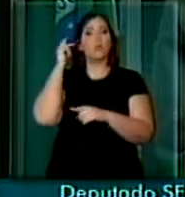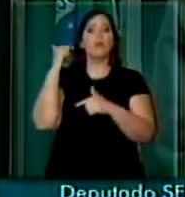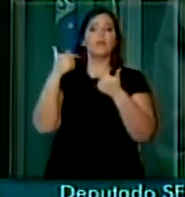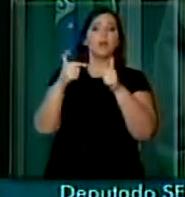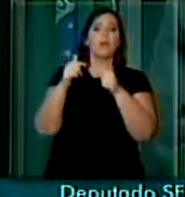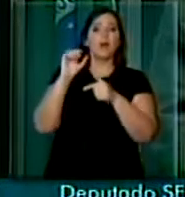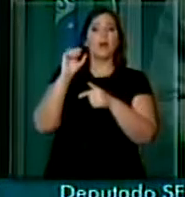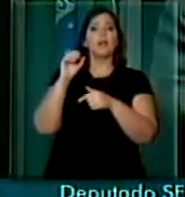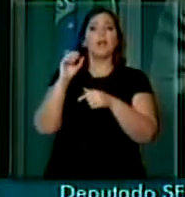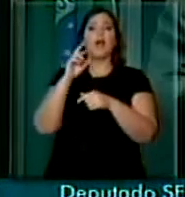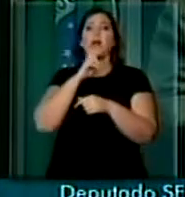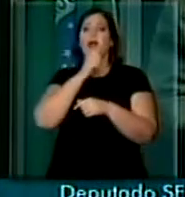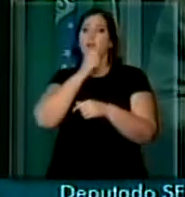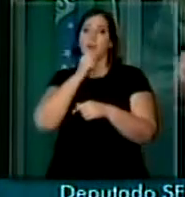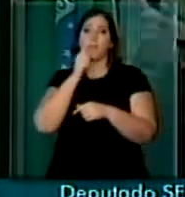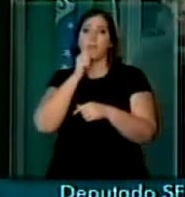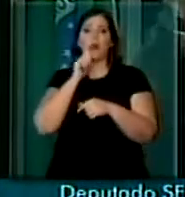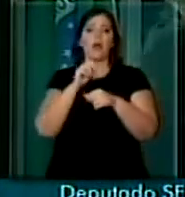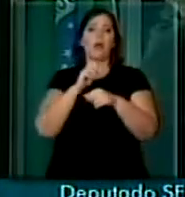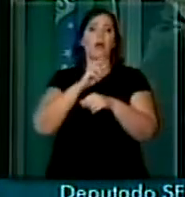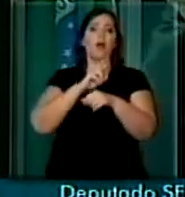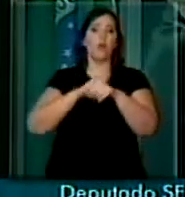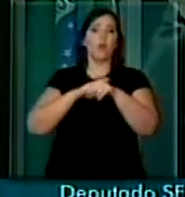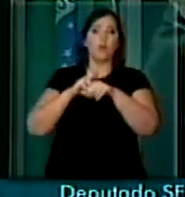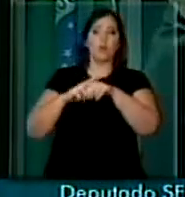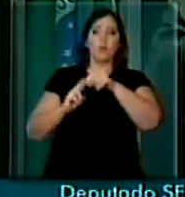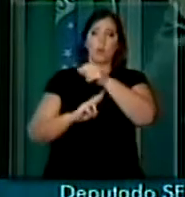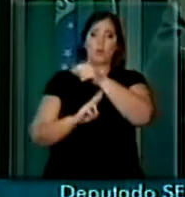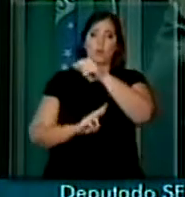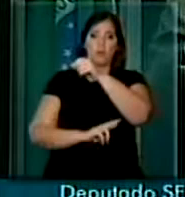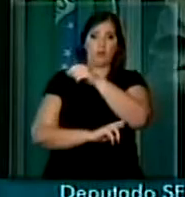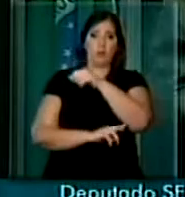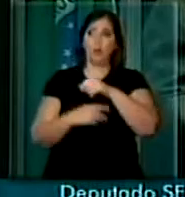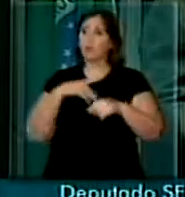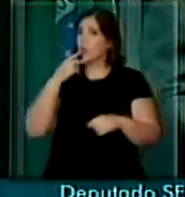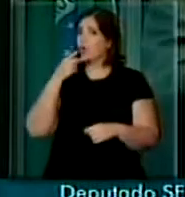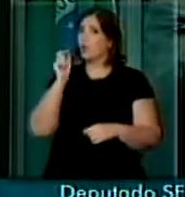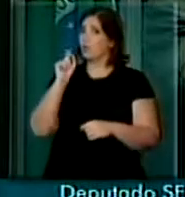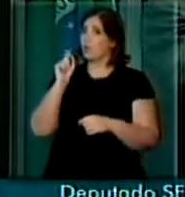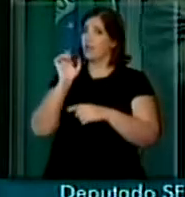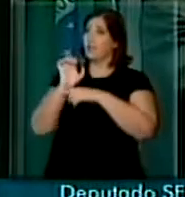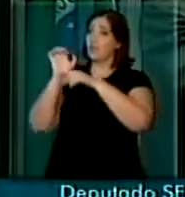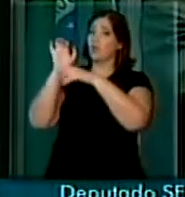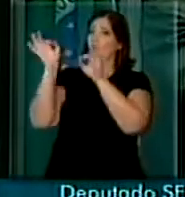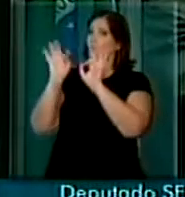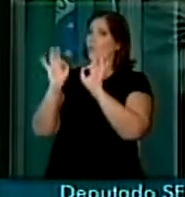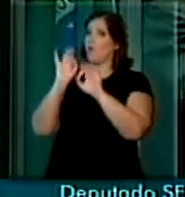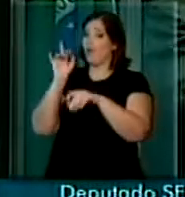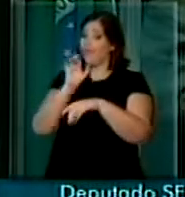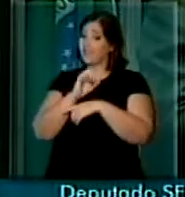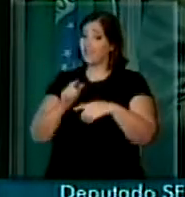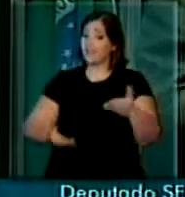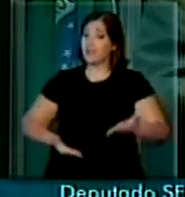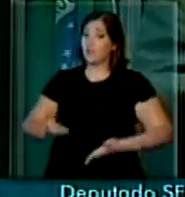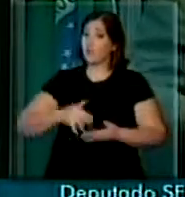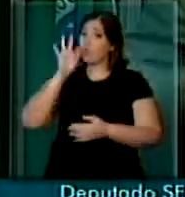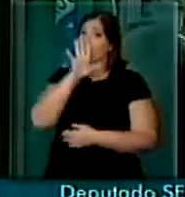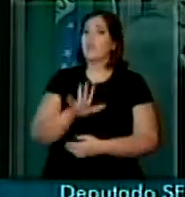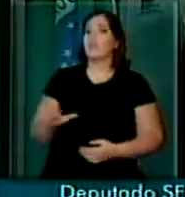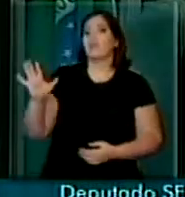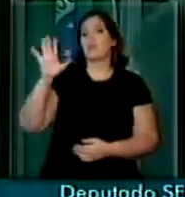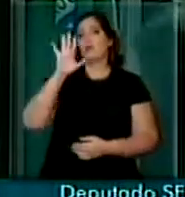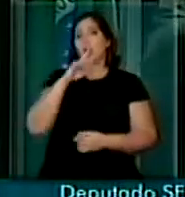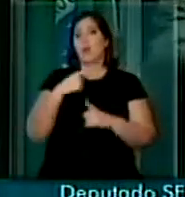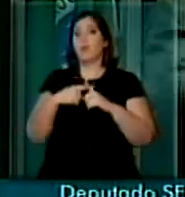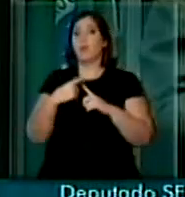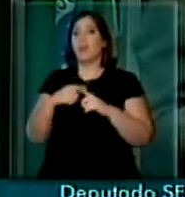Rondônia. São servidores federais. Eu não estou falando aqui dos servidores estaduais que ingressaram nos quadros dos Estados após